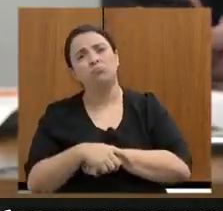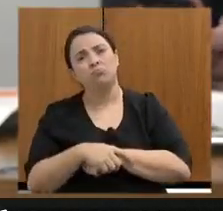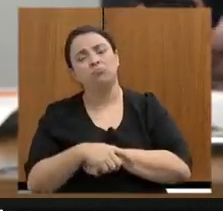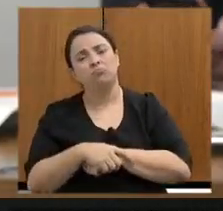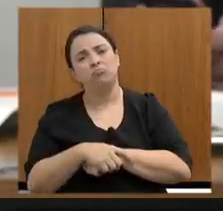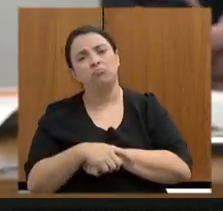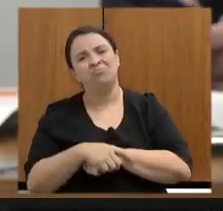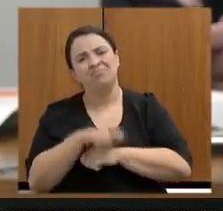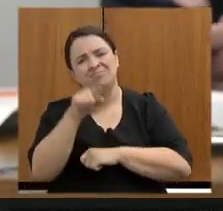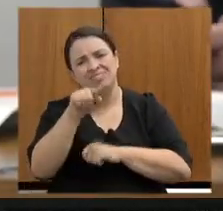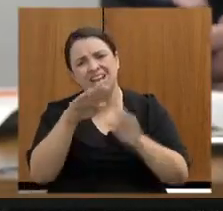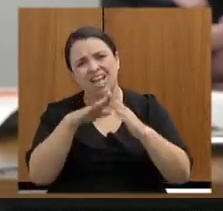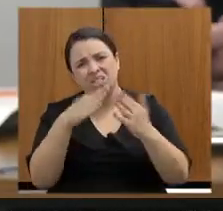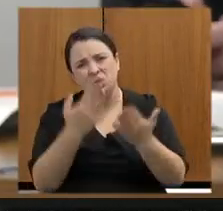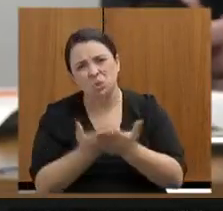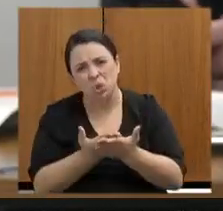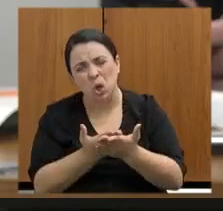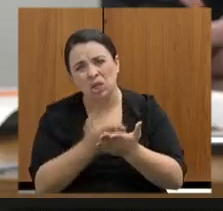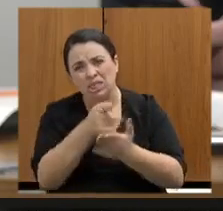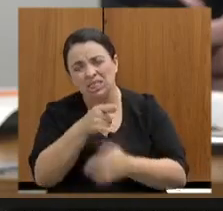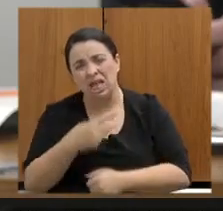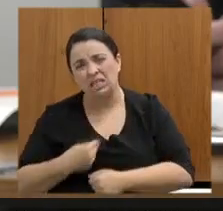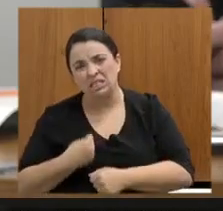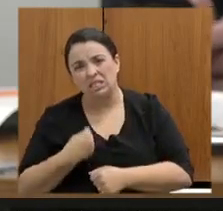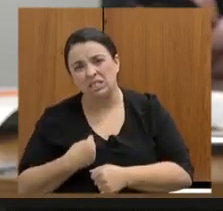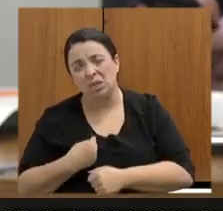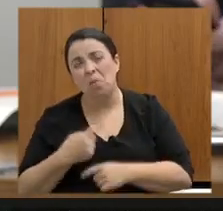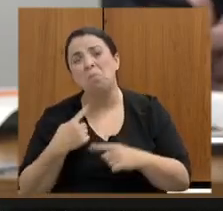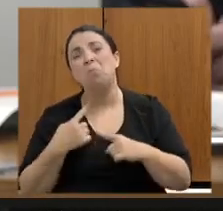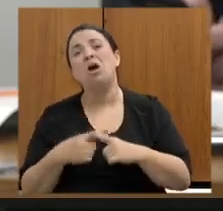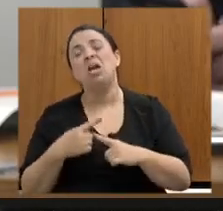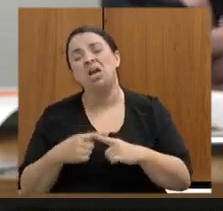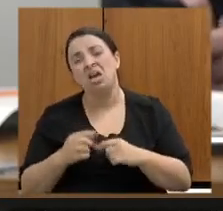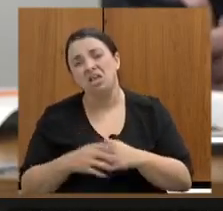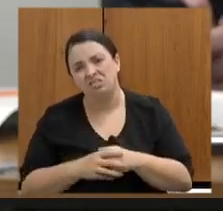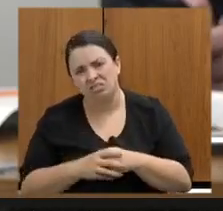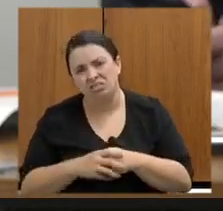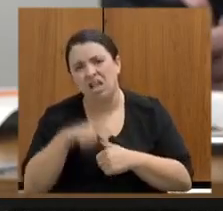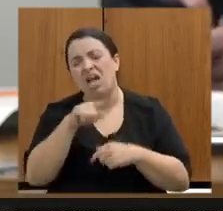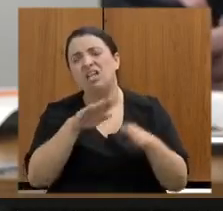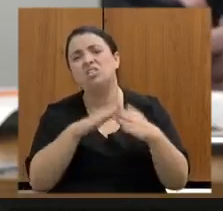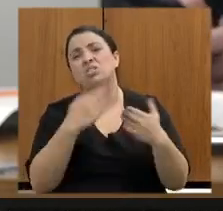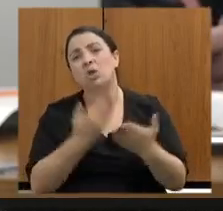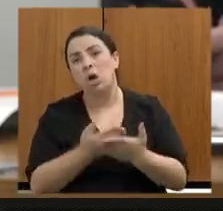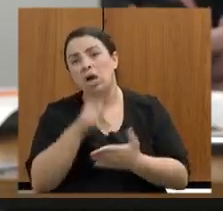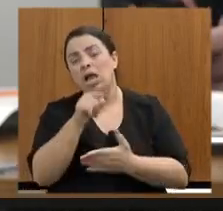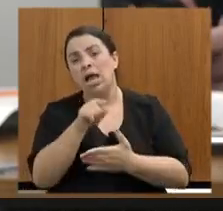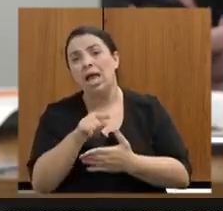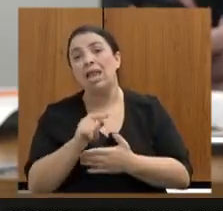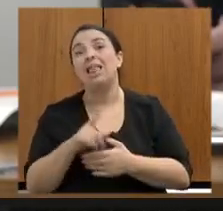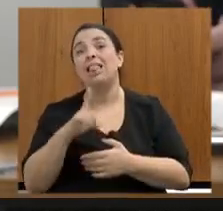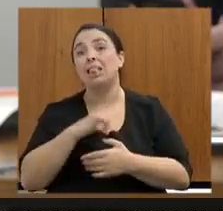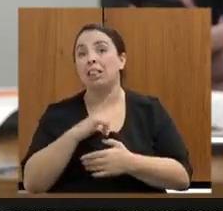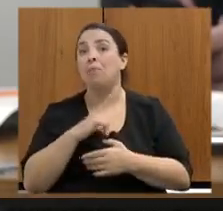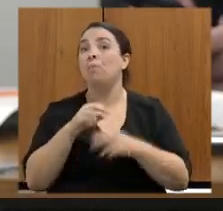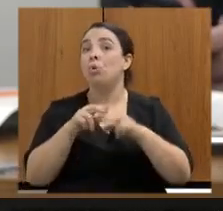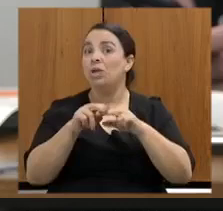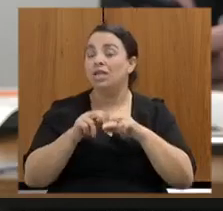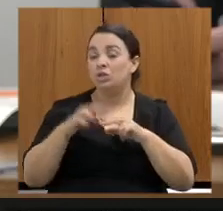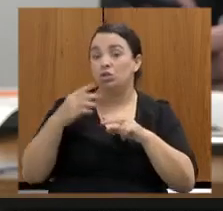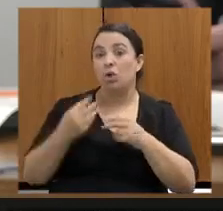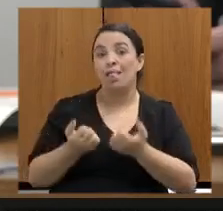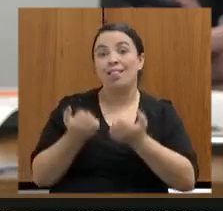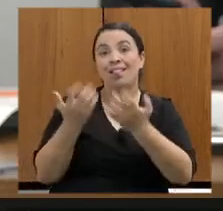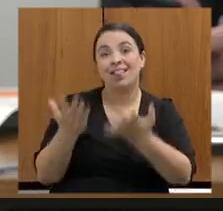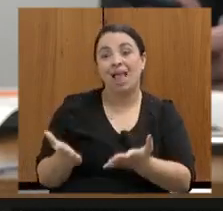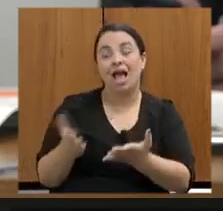as escolas existem por quê? As escolas existem para que a gente tenha uma melhor qualidade de educação para as